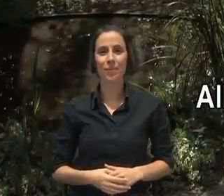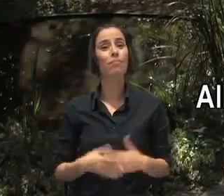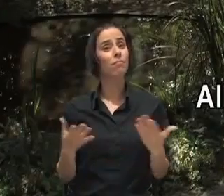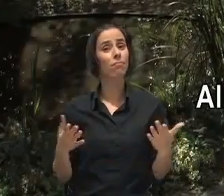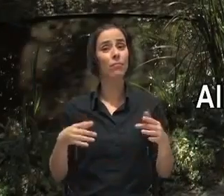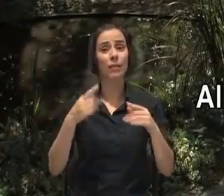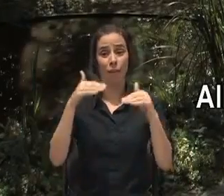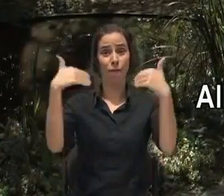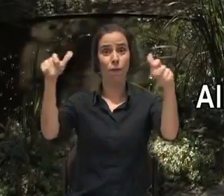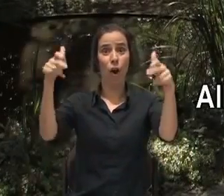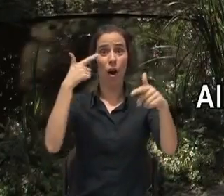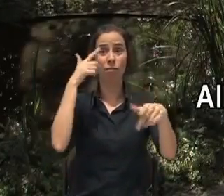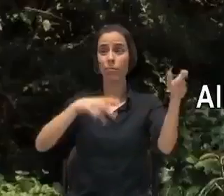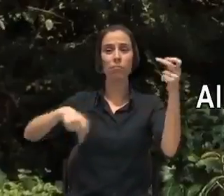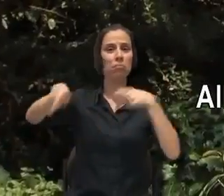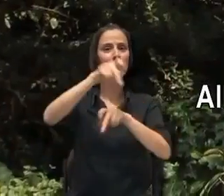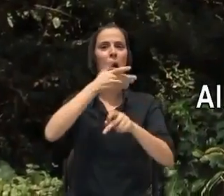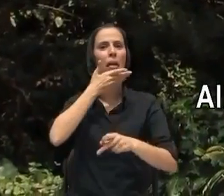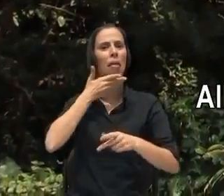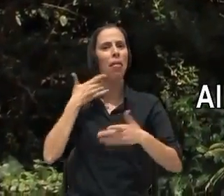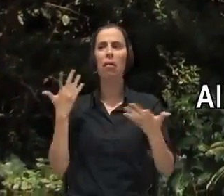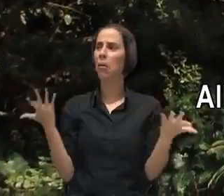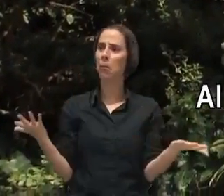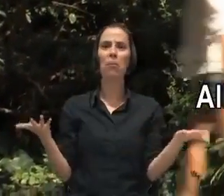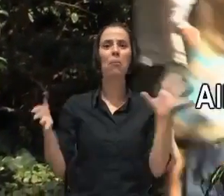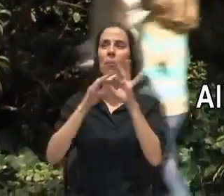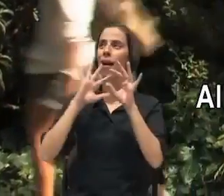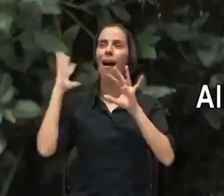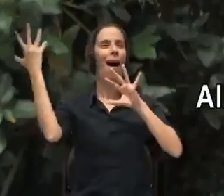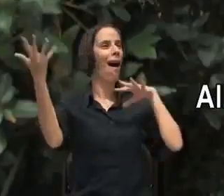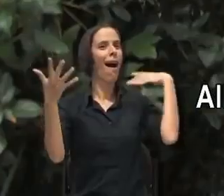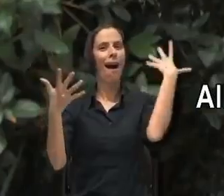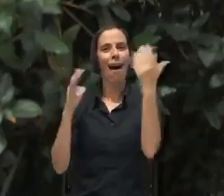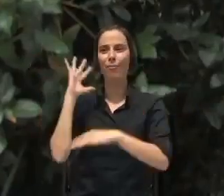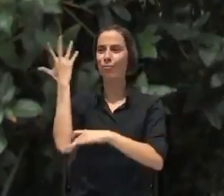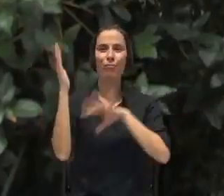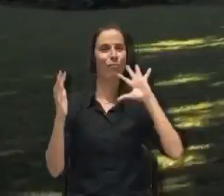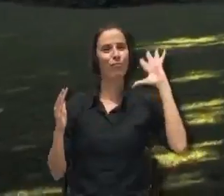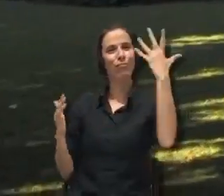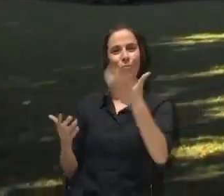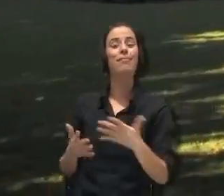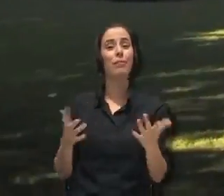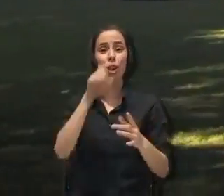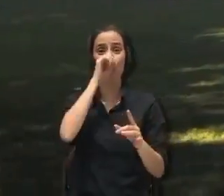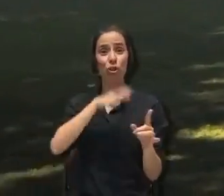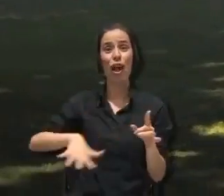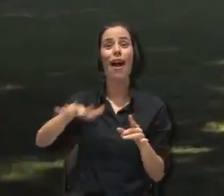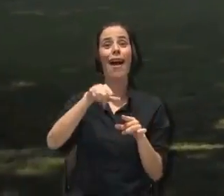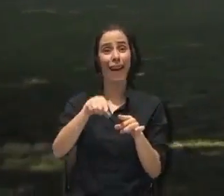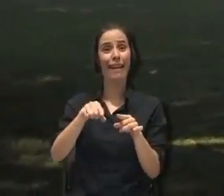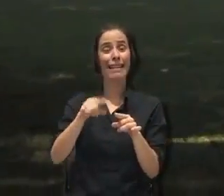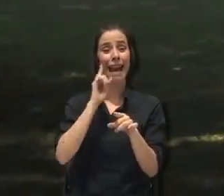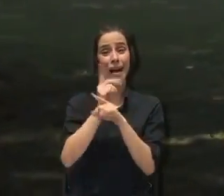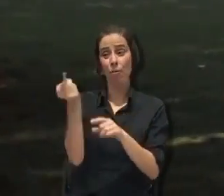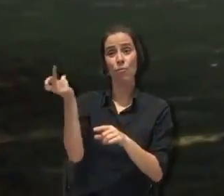Todo o espaço exterior permite uma circulação suave, em harmonia com a atmosfera envolvente. Nos jardins, na